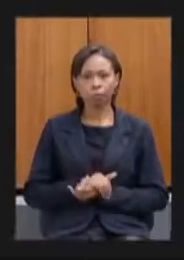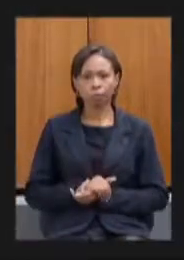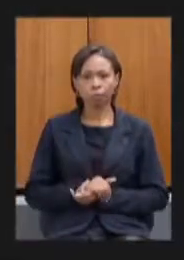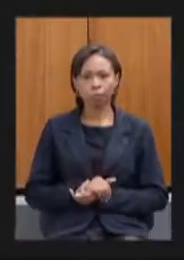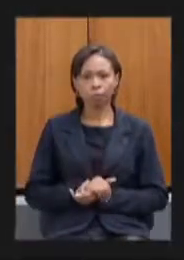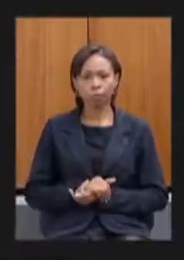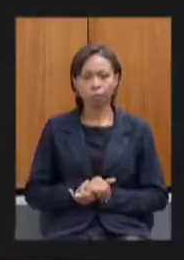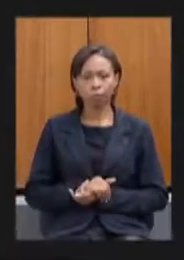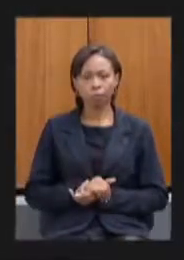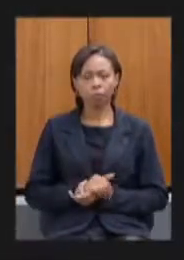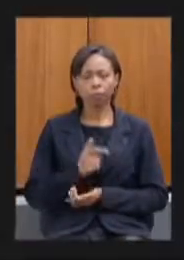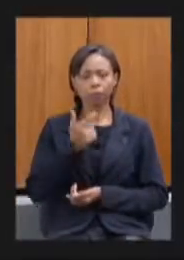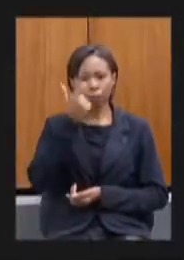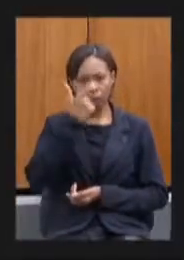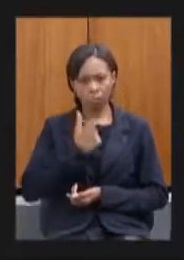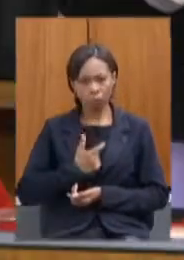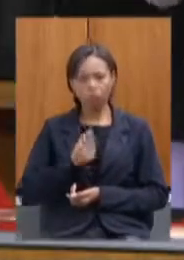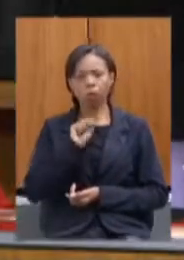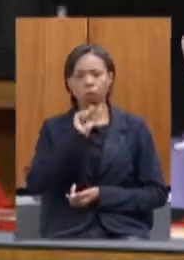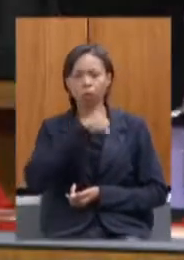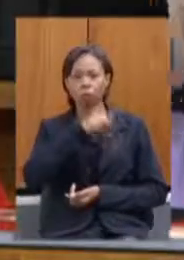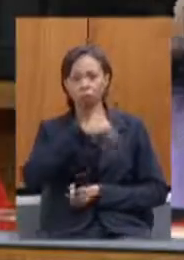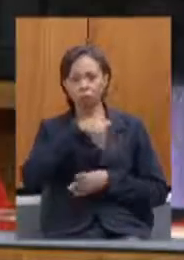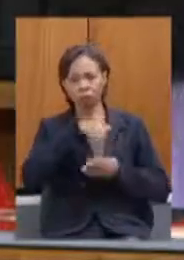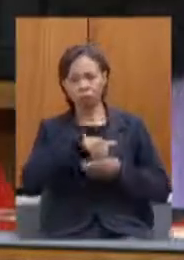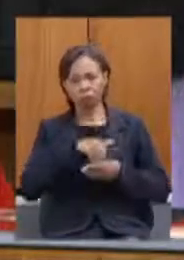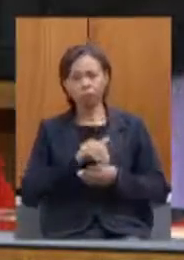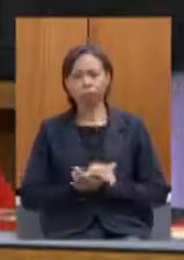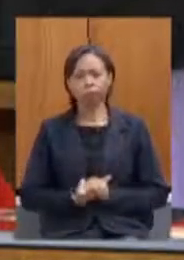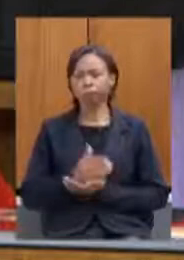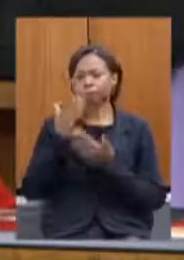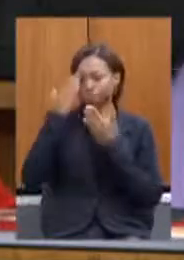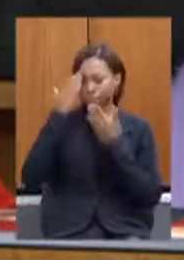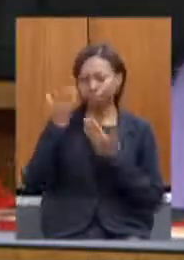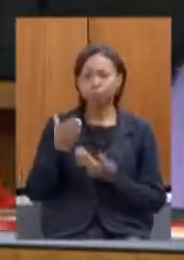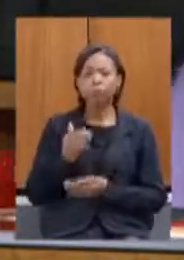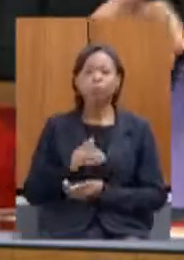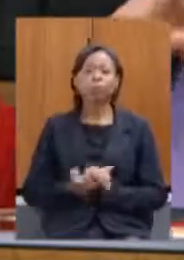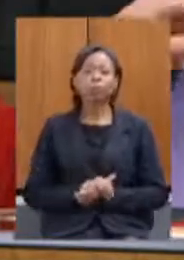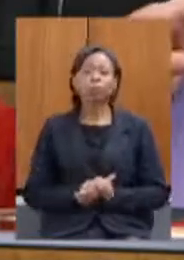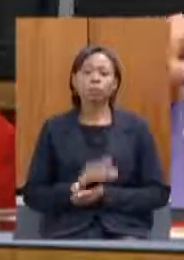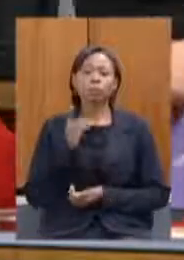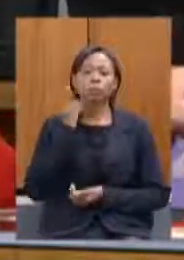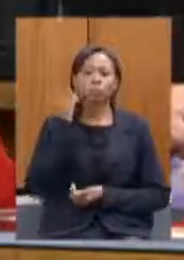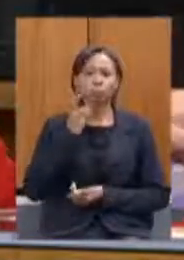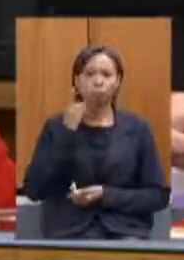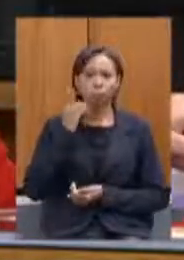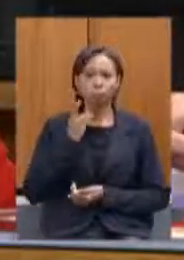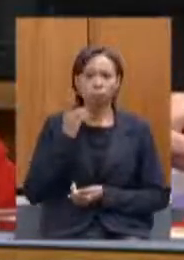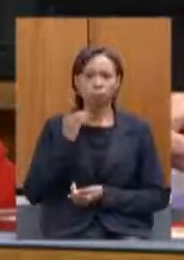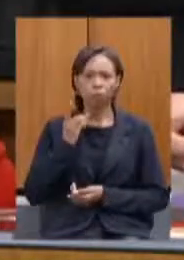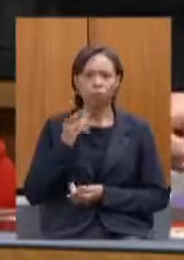deputado Zé Reis com vota sim obrigada deputado como vota o deputado como